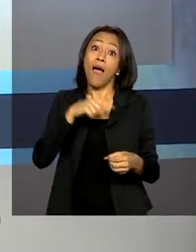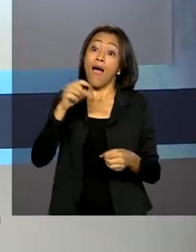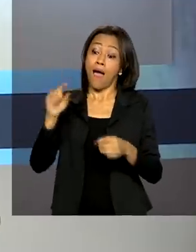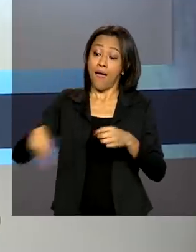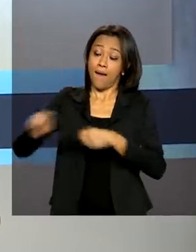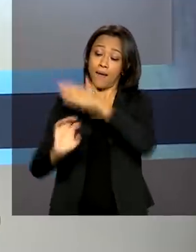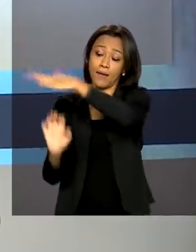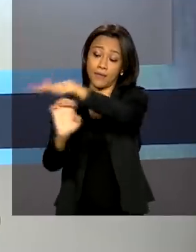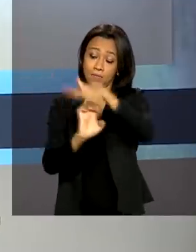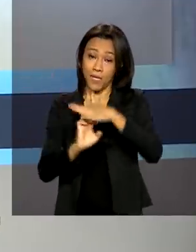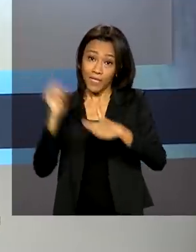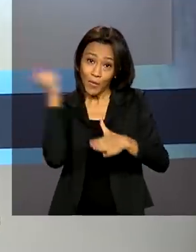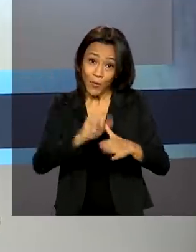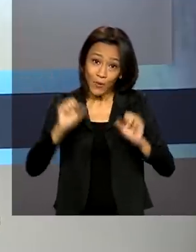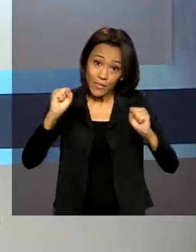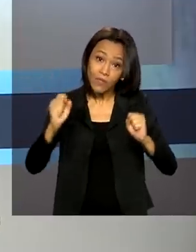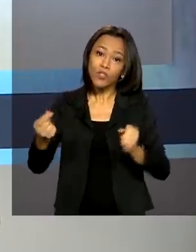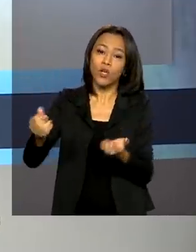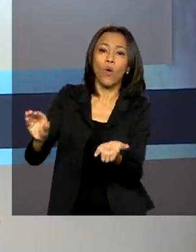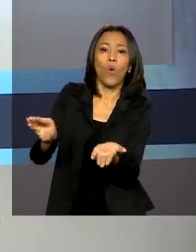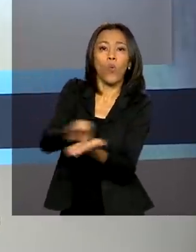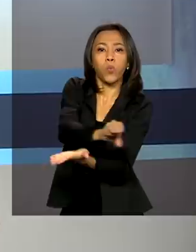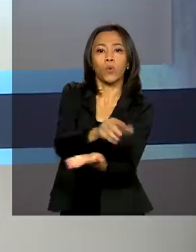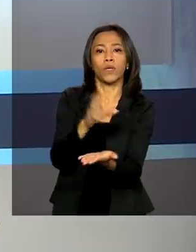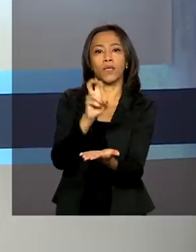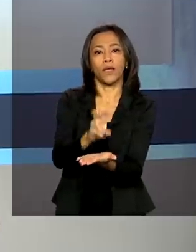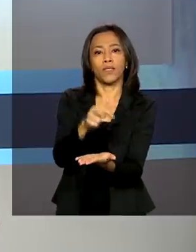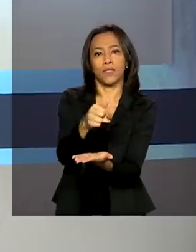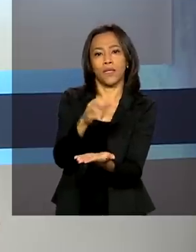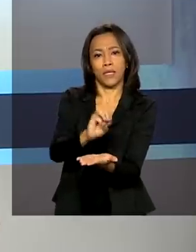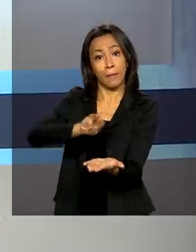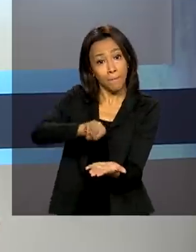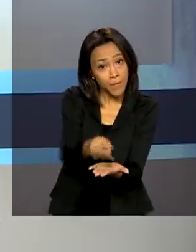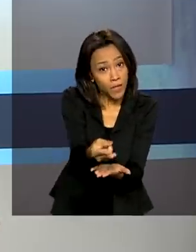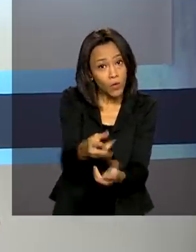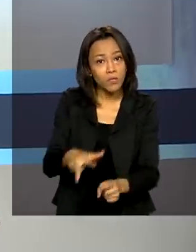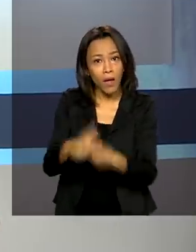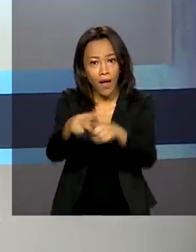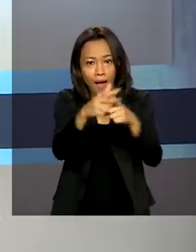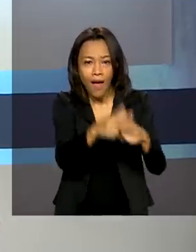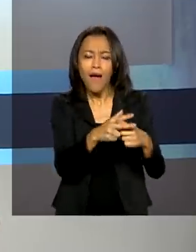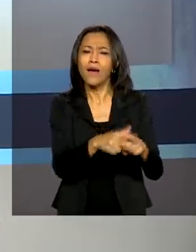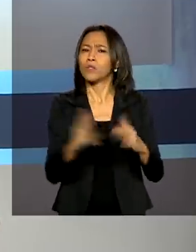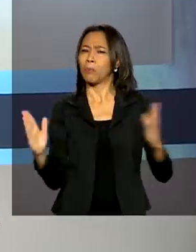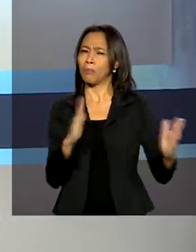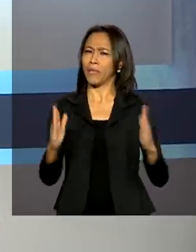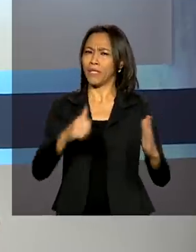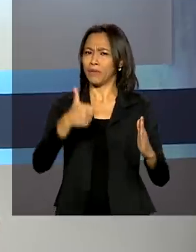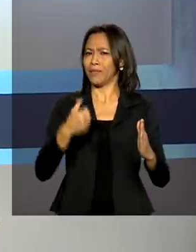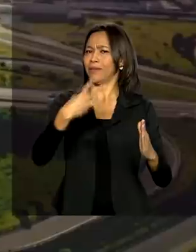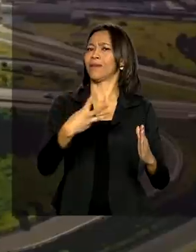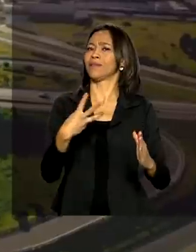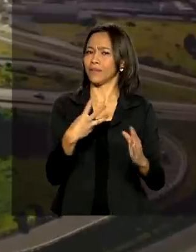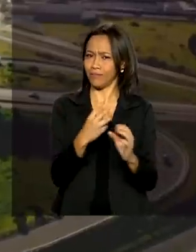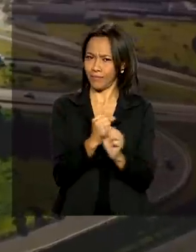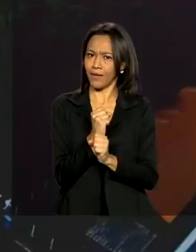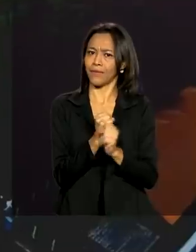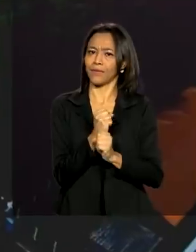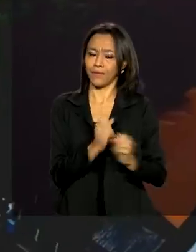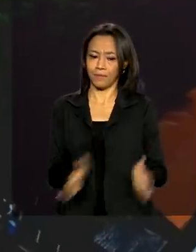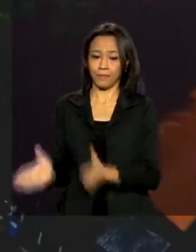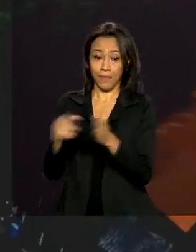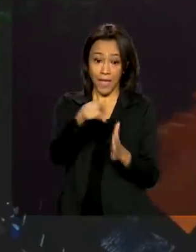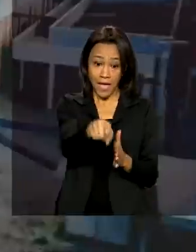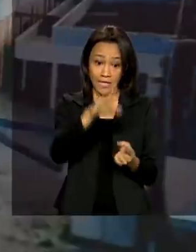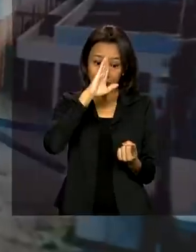investimentos de mais de 570 milhões de reais em melhorias num período de 13 anos. Essas